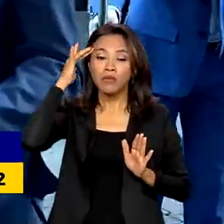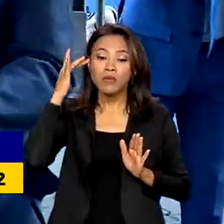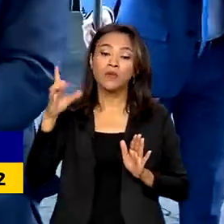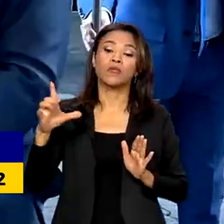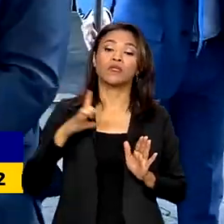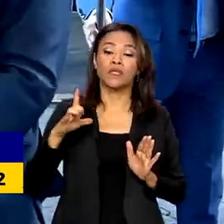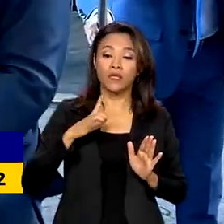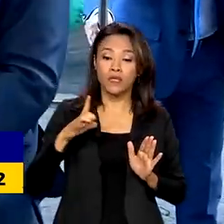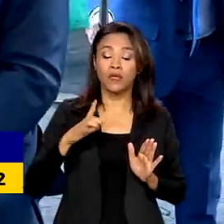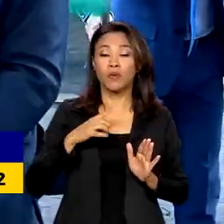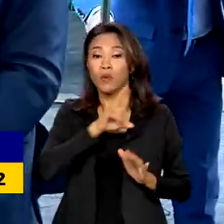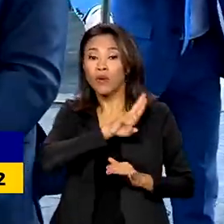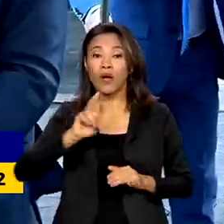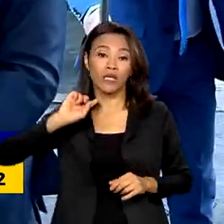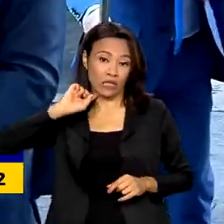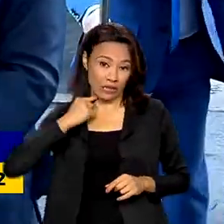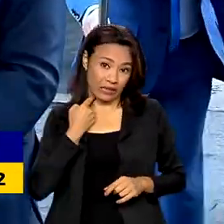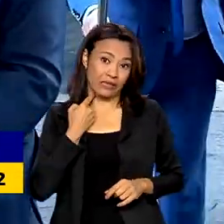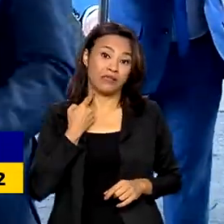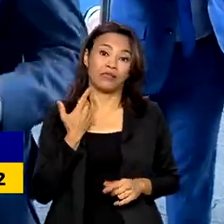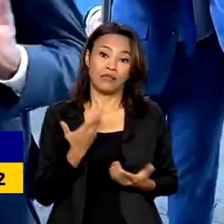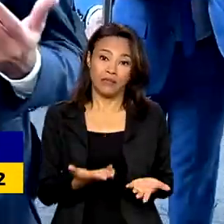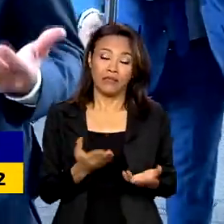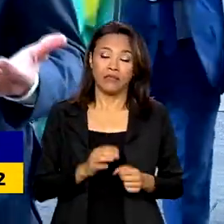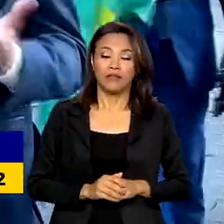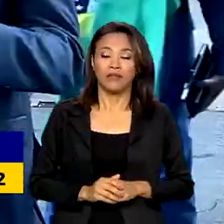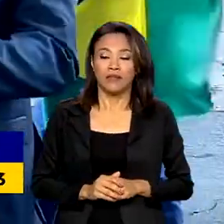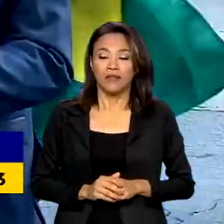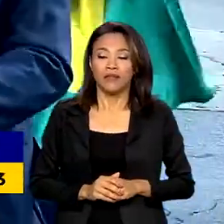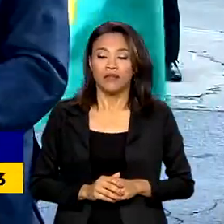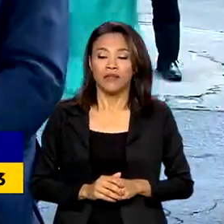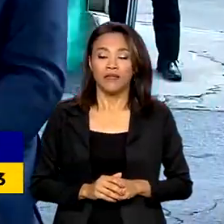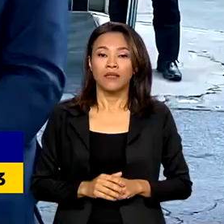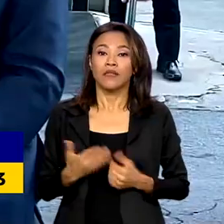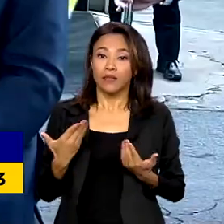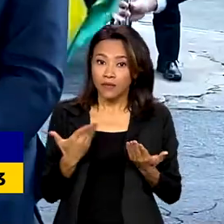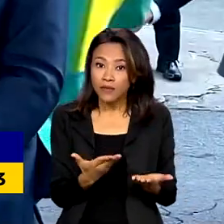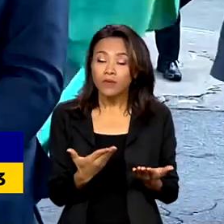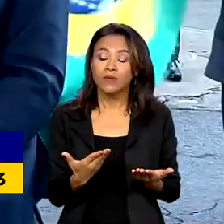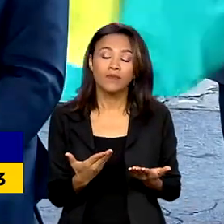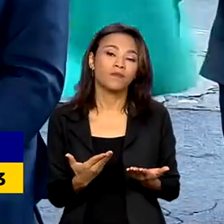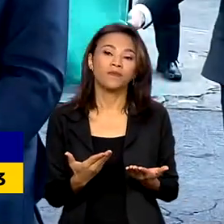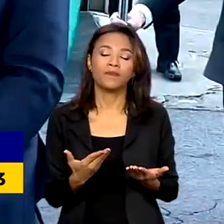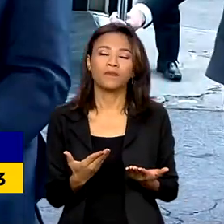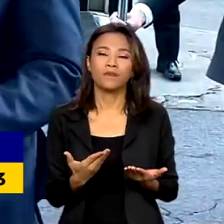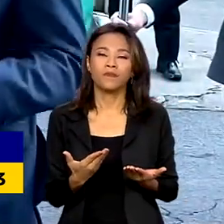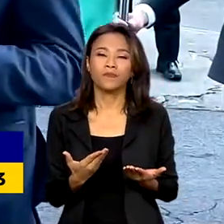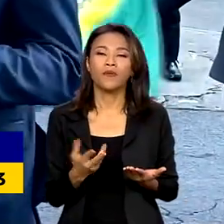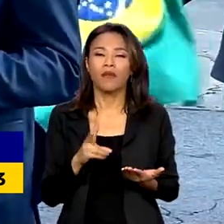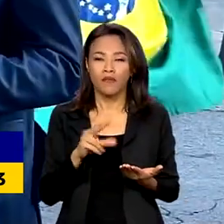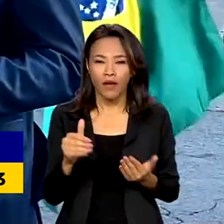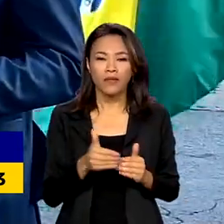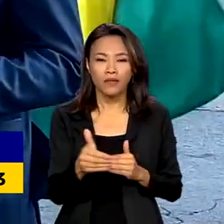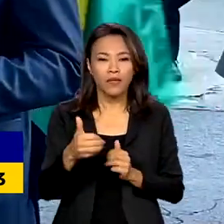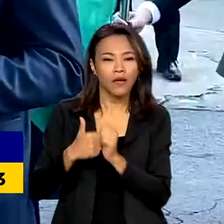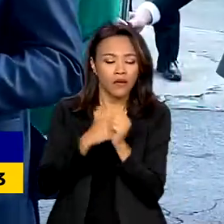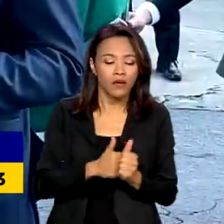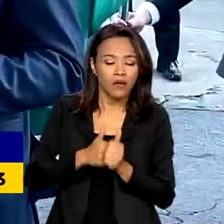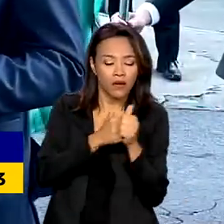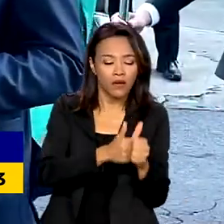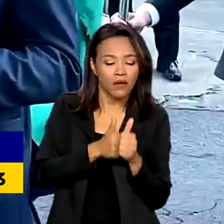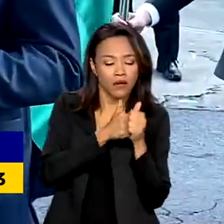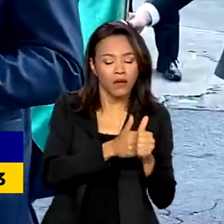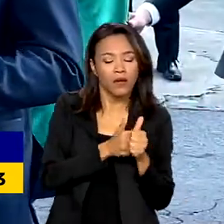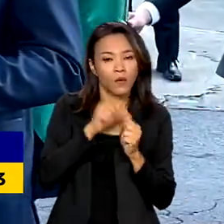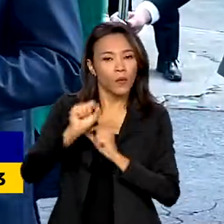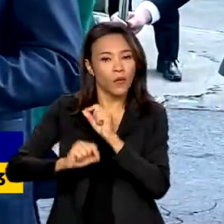negativado, o cadastro negativado, e isso vai ser acompanhado de um